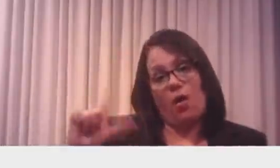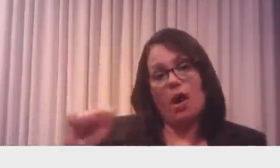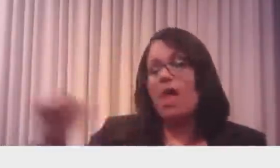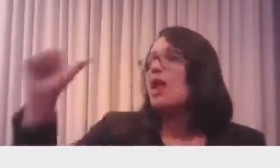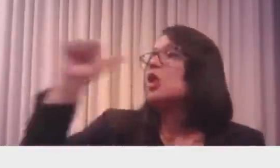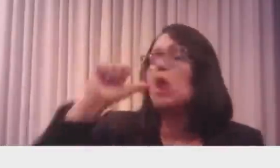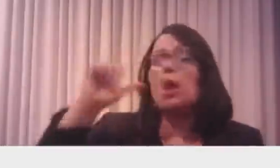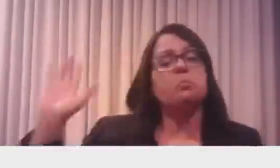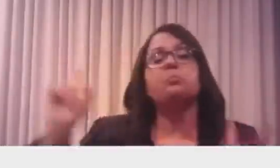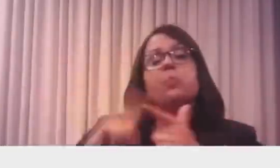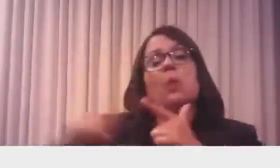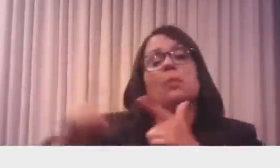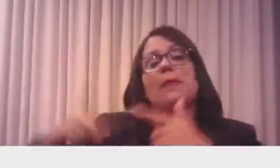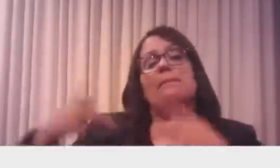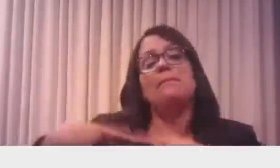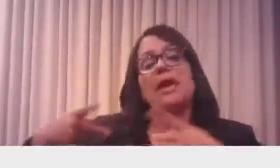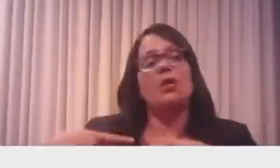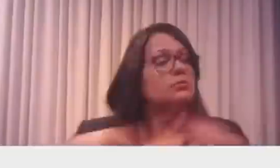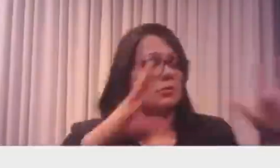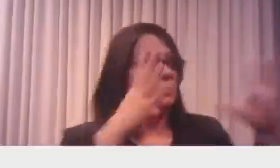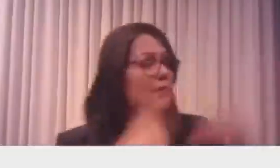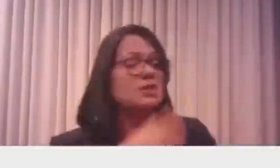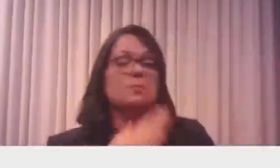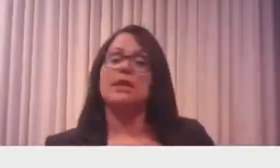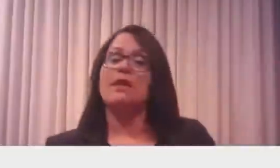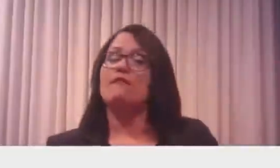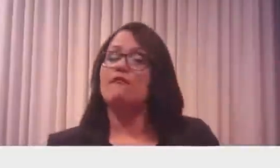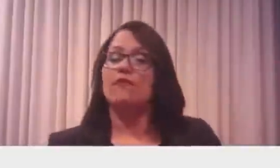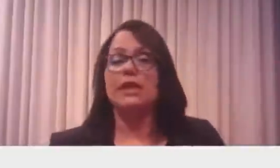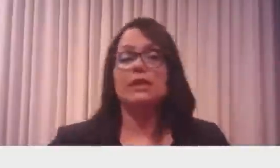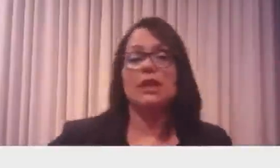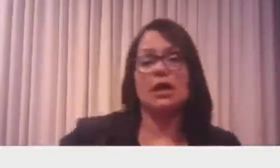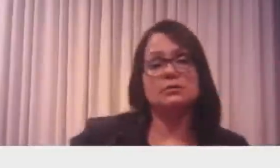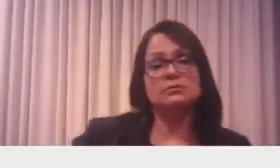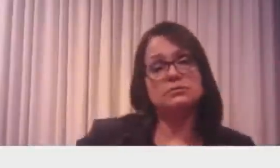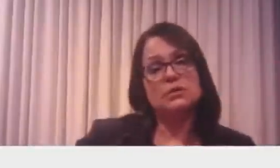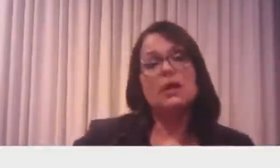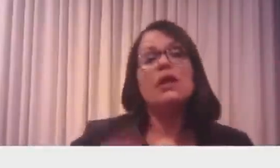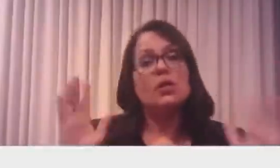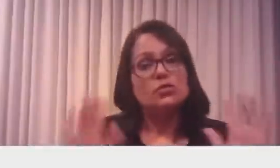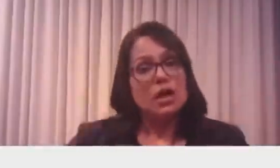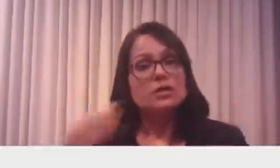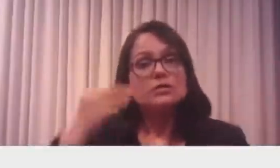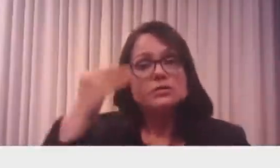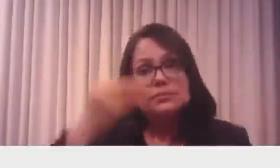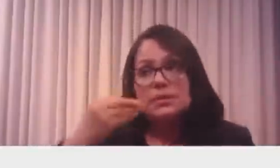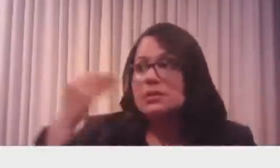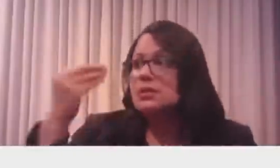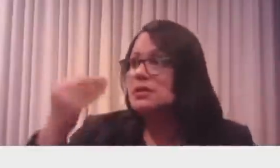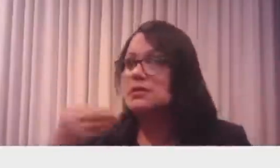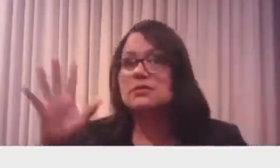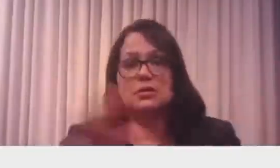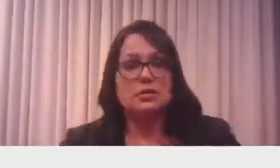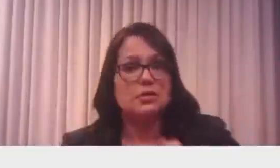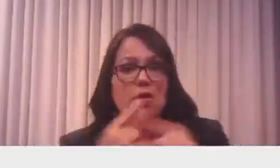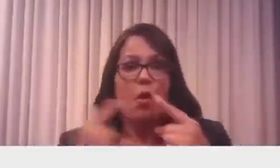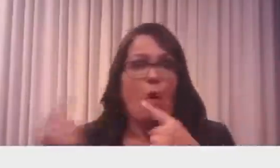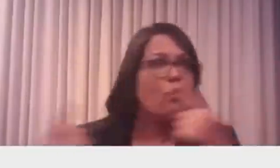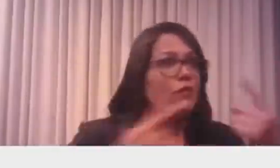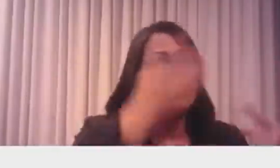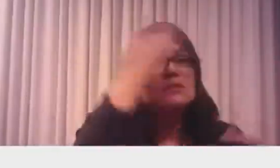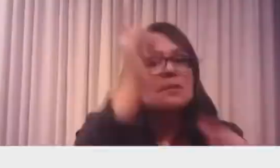É a minha vida que está em risco. Agora, eu tenho experiência de conversando com pessoas que são algumas